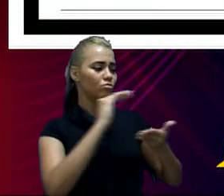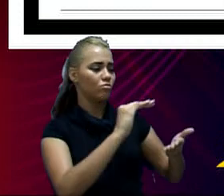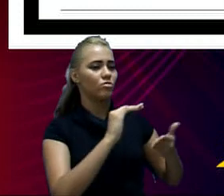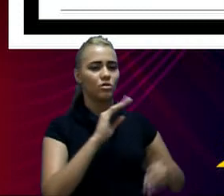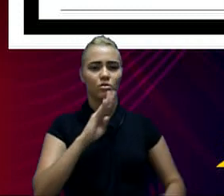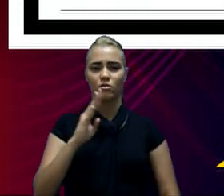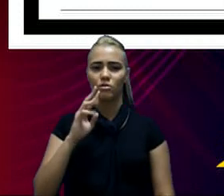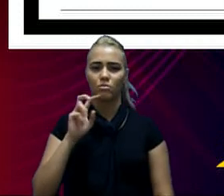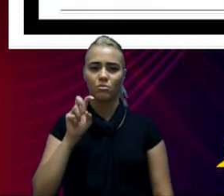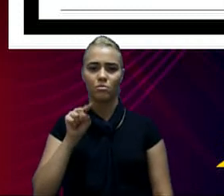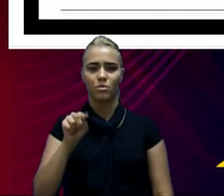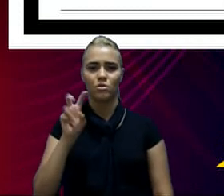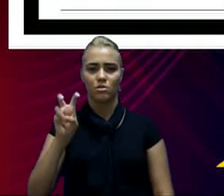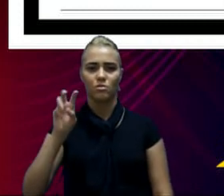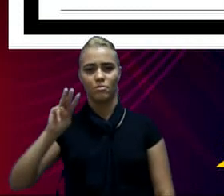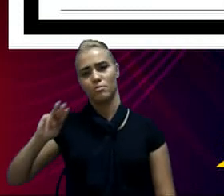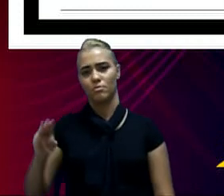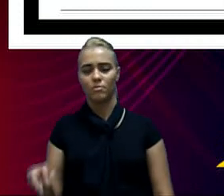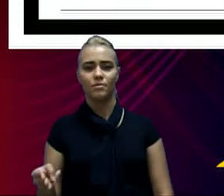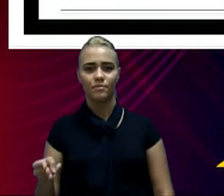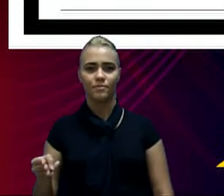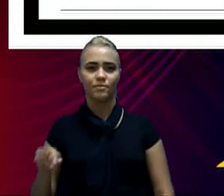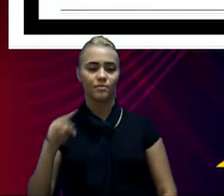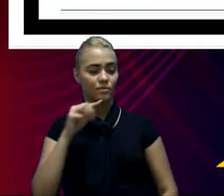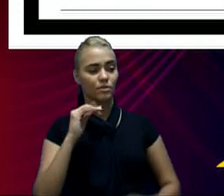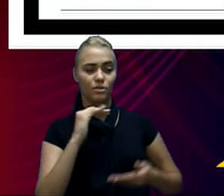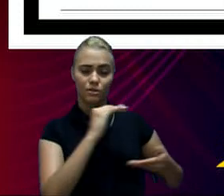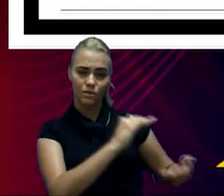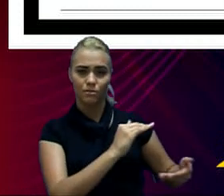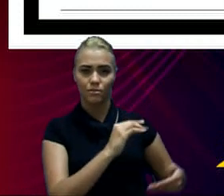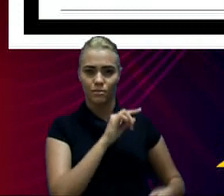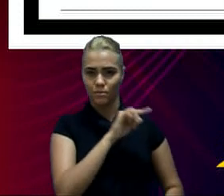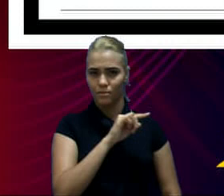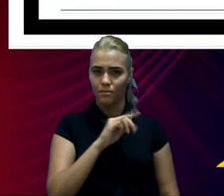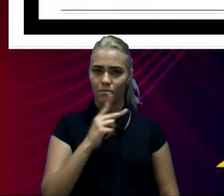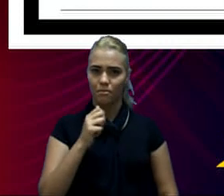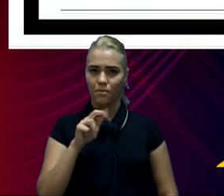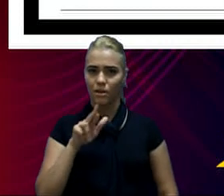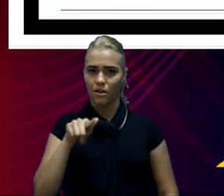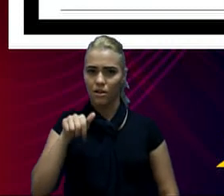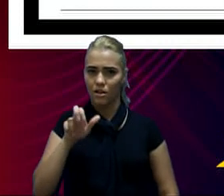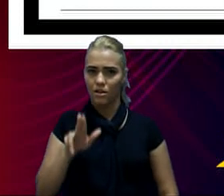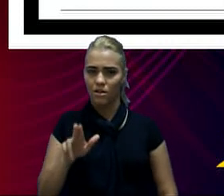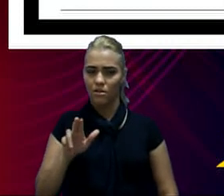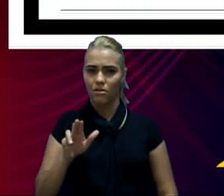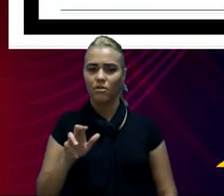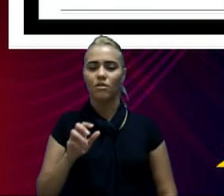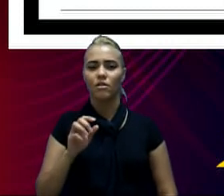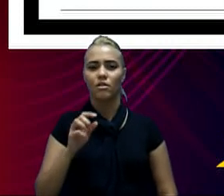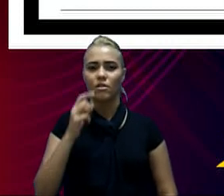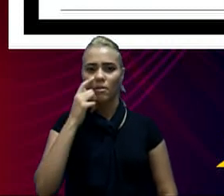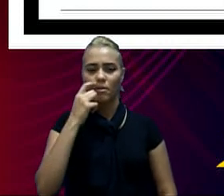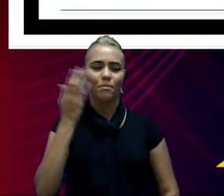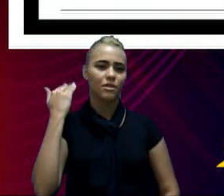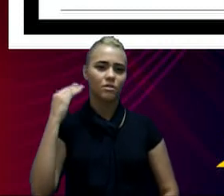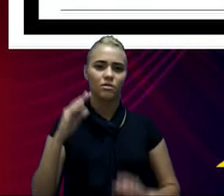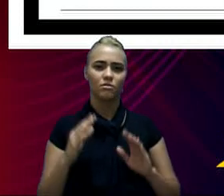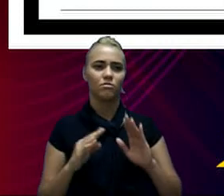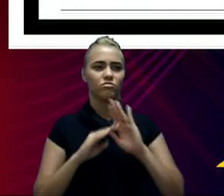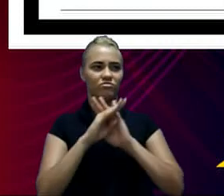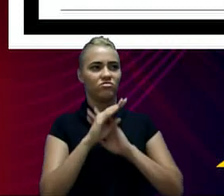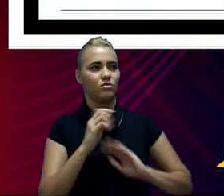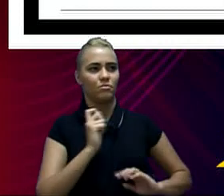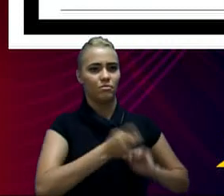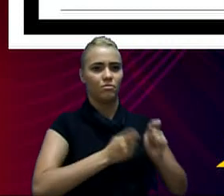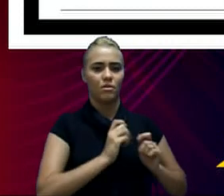,5 milhões para o Parque Tecnológico, uma transferência menor do que aquelas ocorridas em